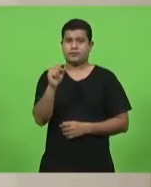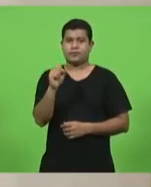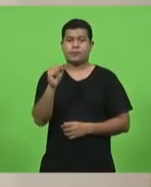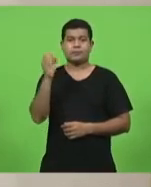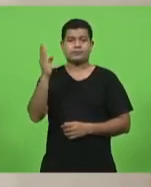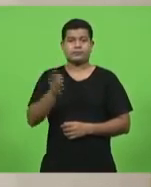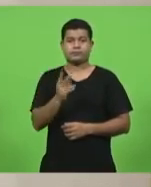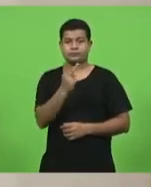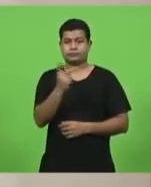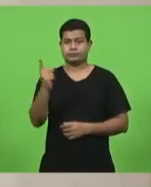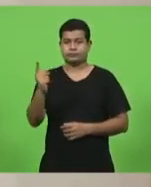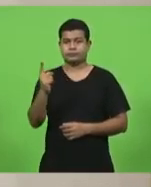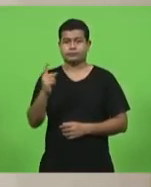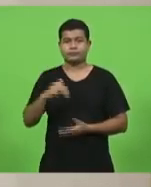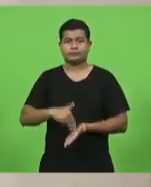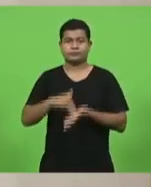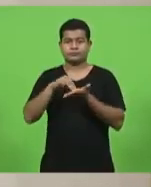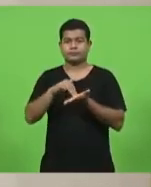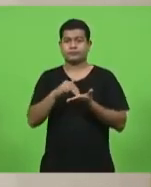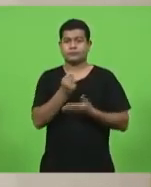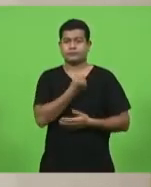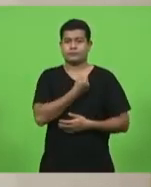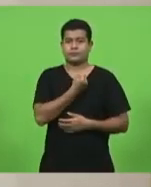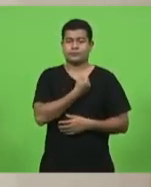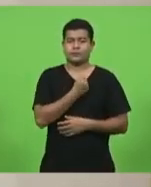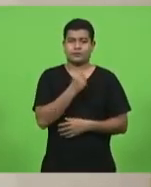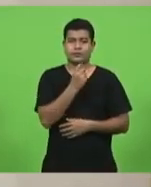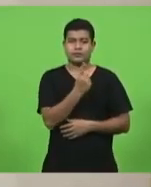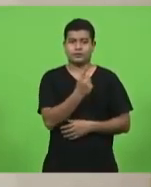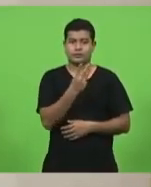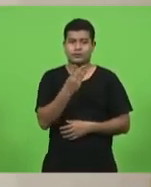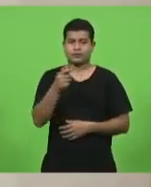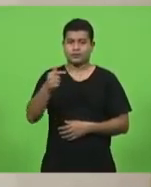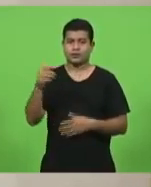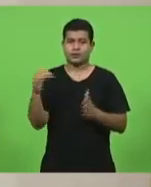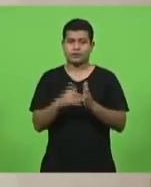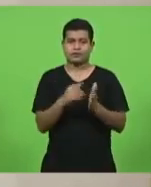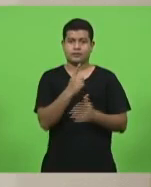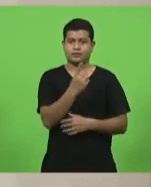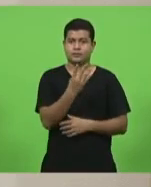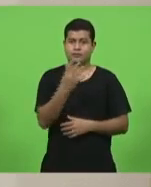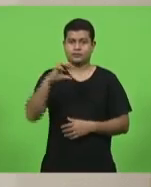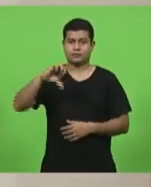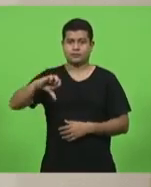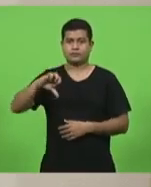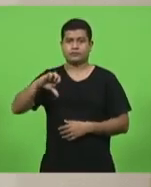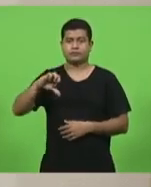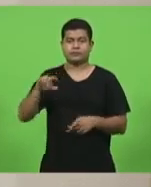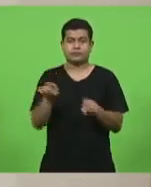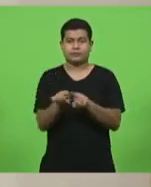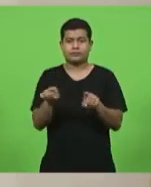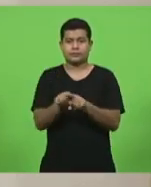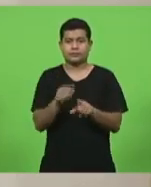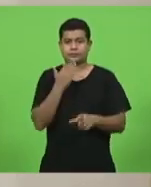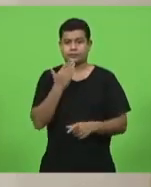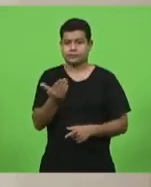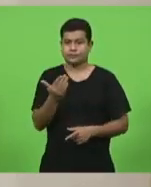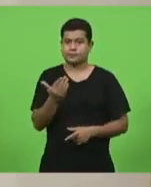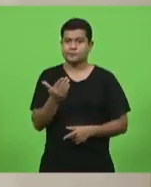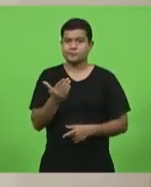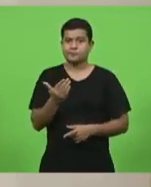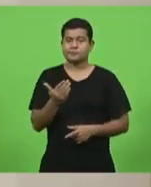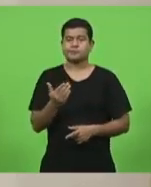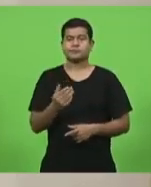as moções números 137 a 149-2021, bem como os requerimentos números